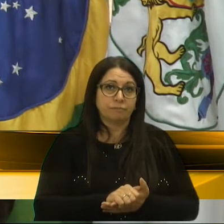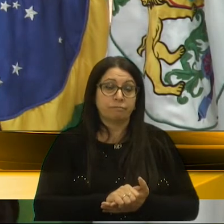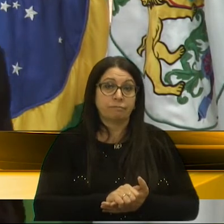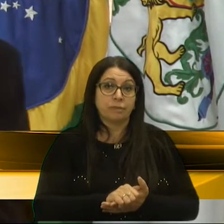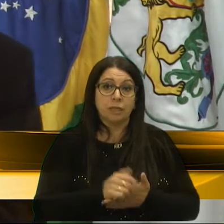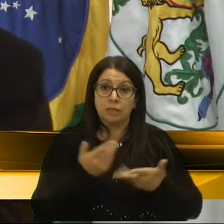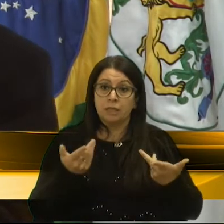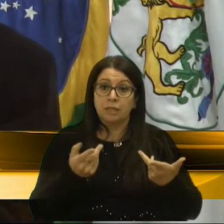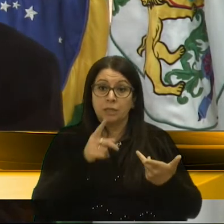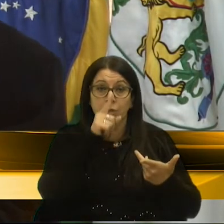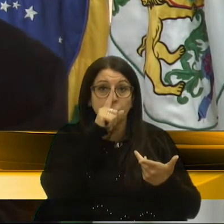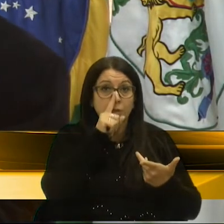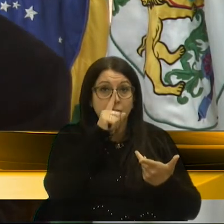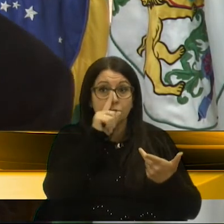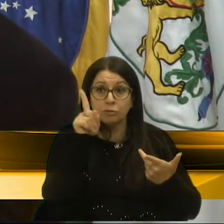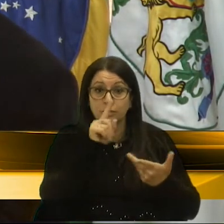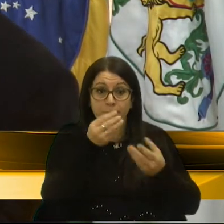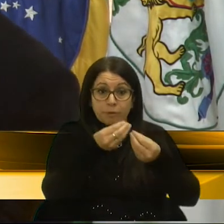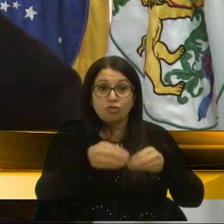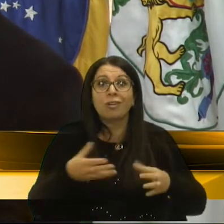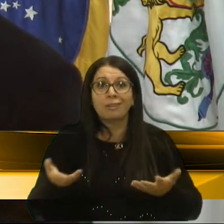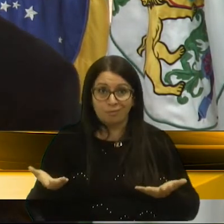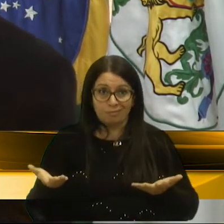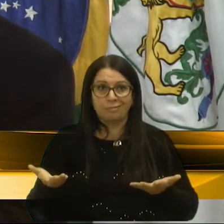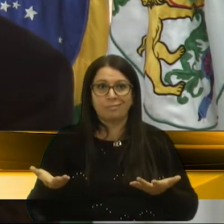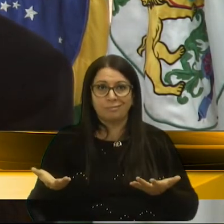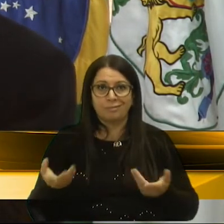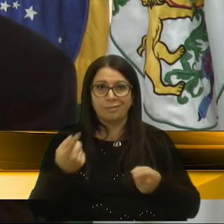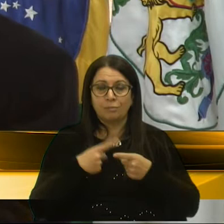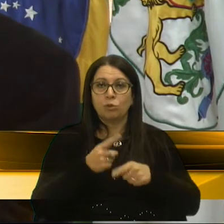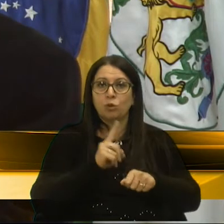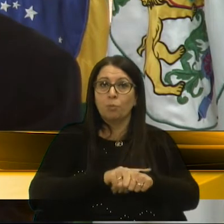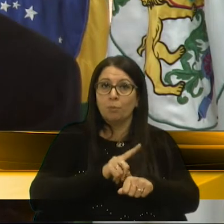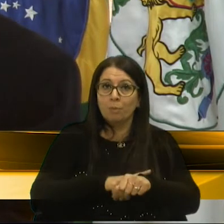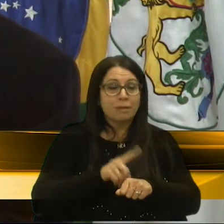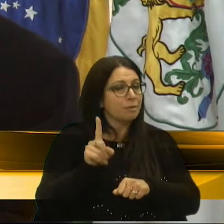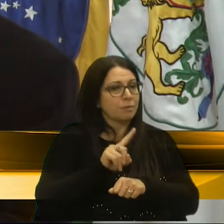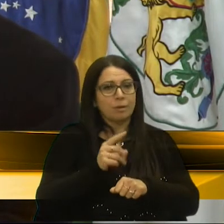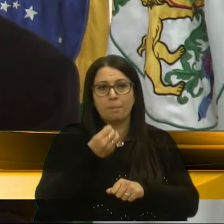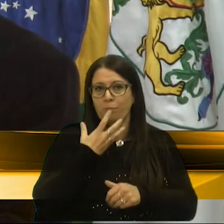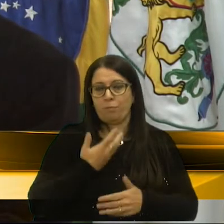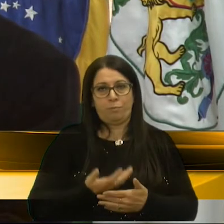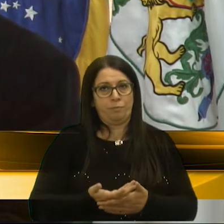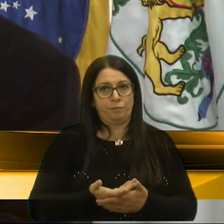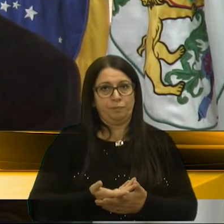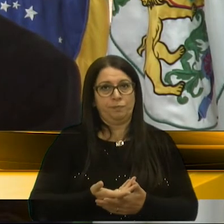licitação que tem o risco de nascer prejudicada, porque o momento não é propício.